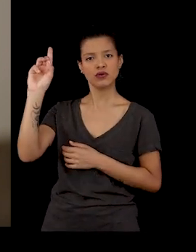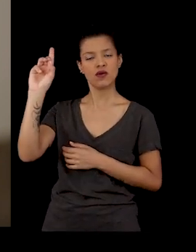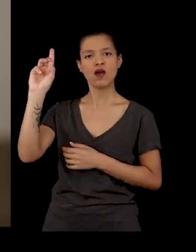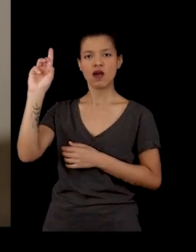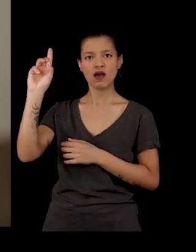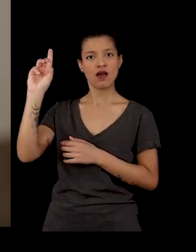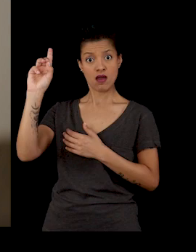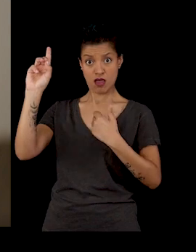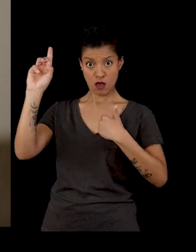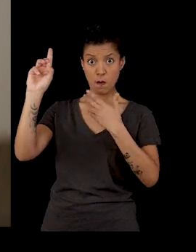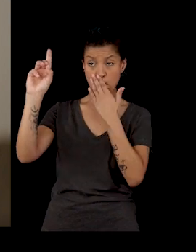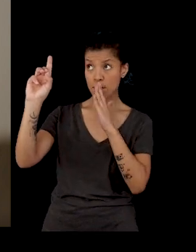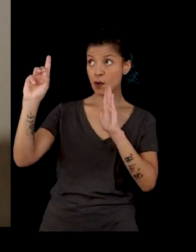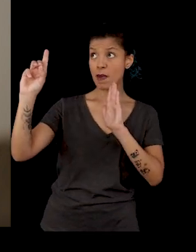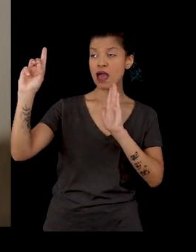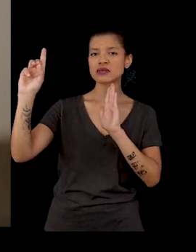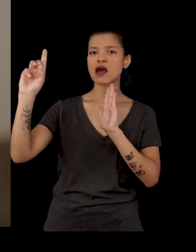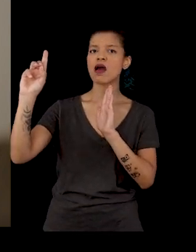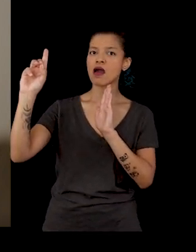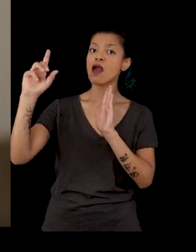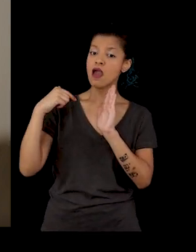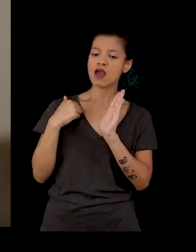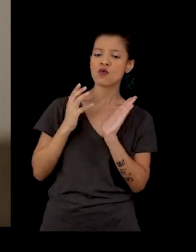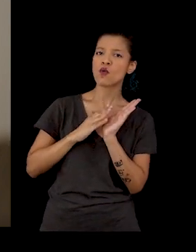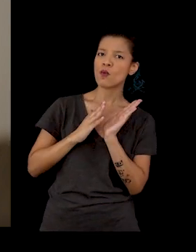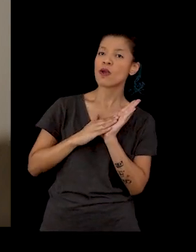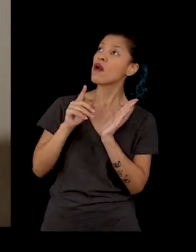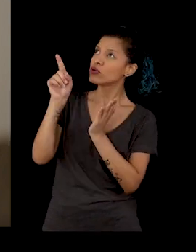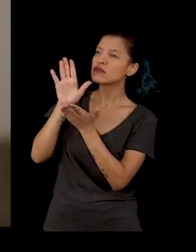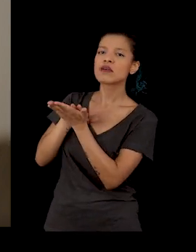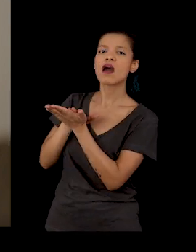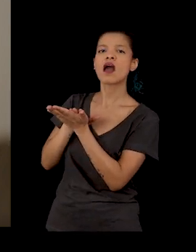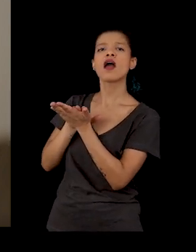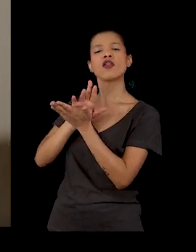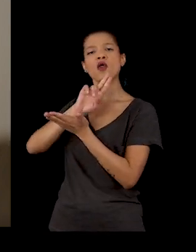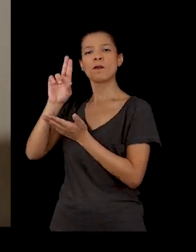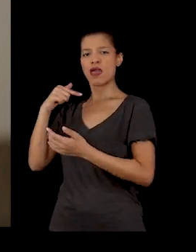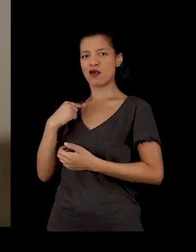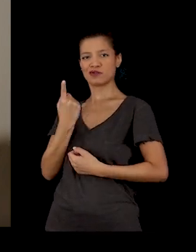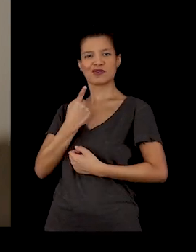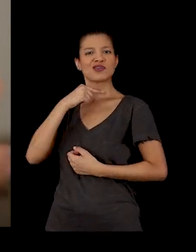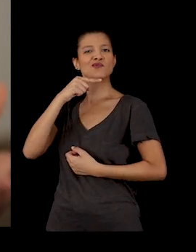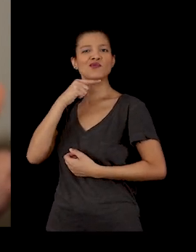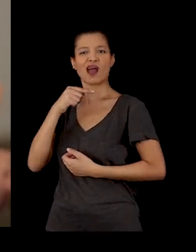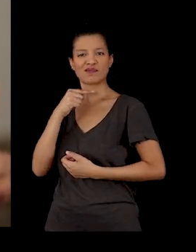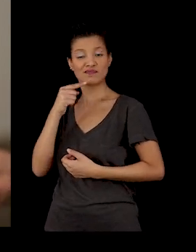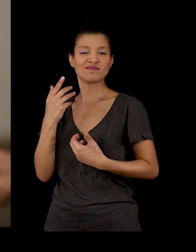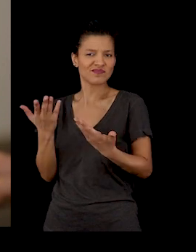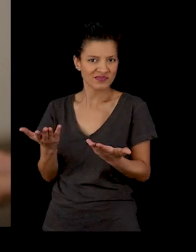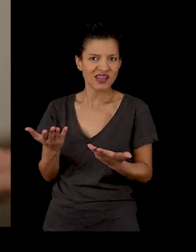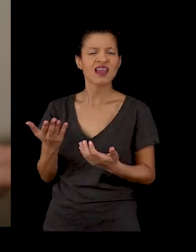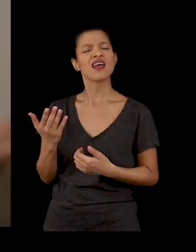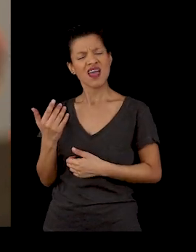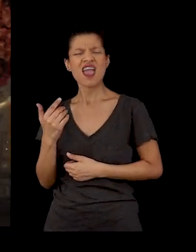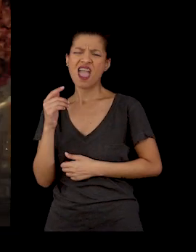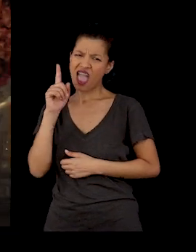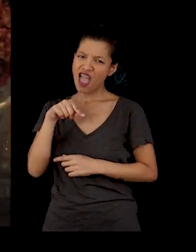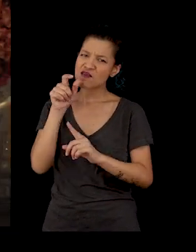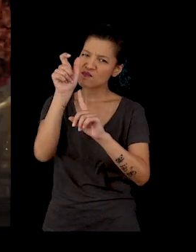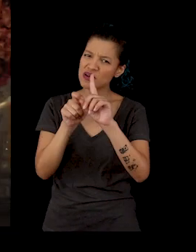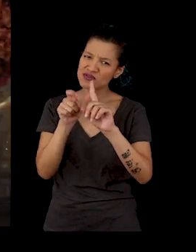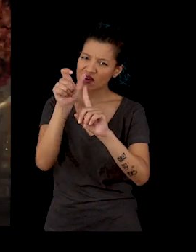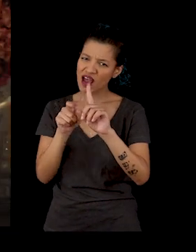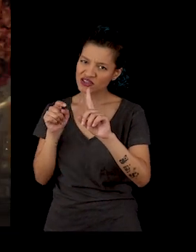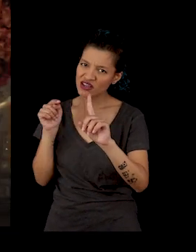Deus, vai cumprir o que eu cumpri em seu nome. Porque eu sozinho não poderia cumprir. É